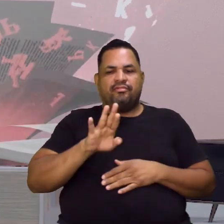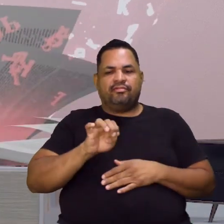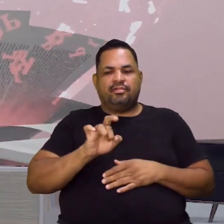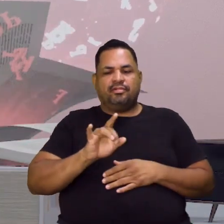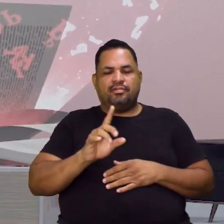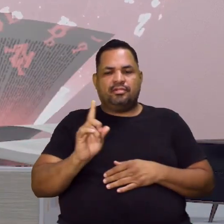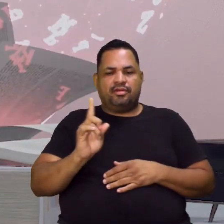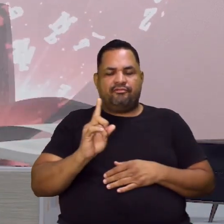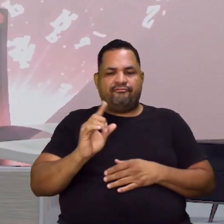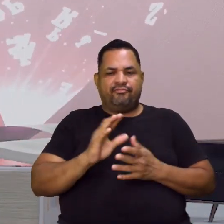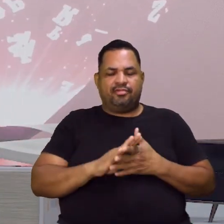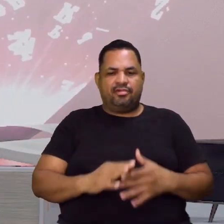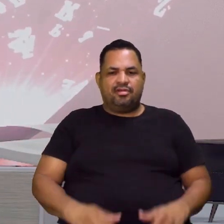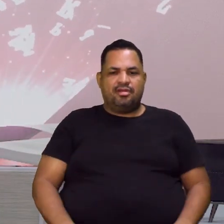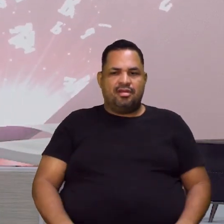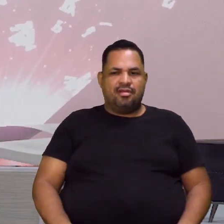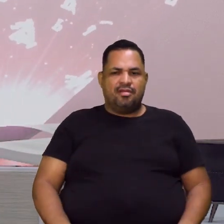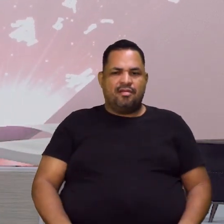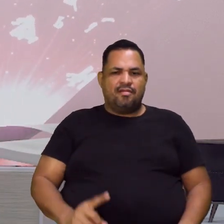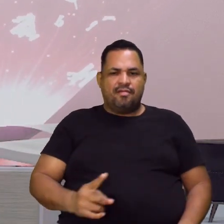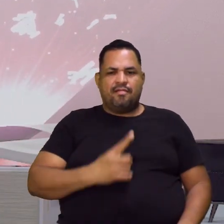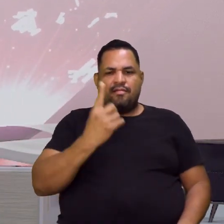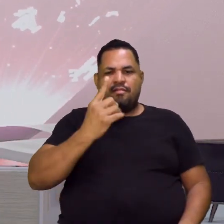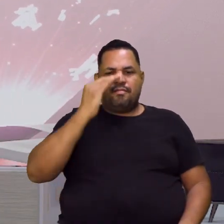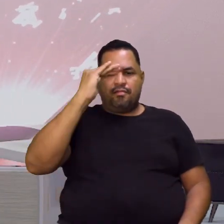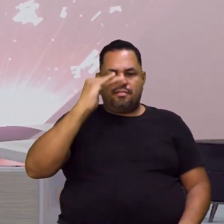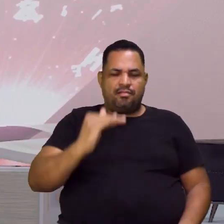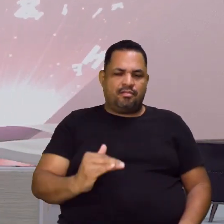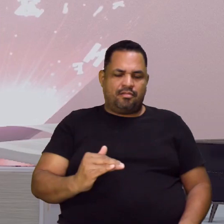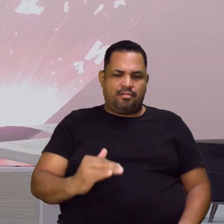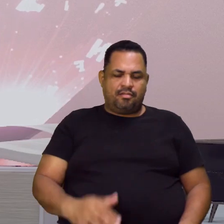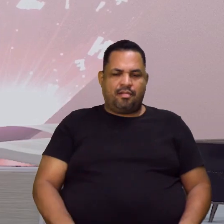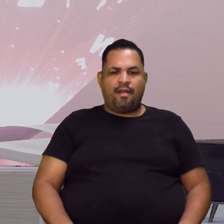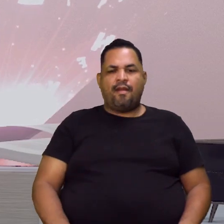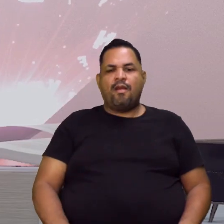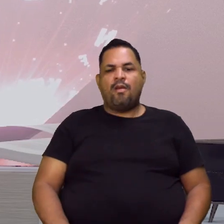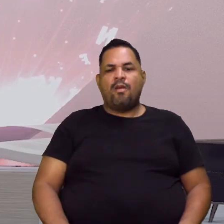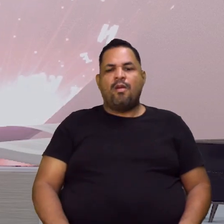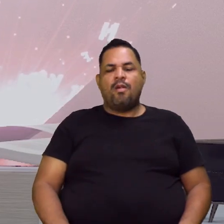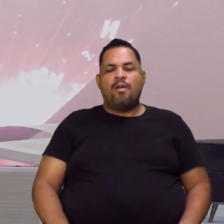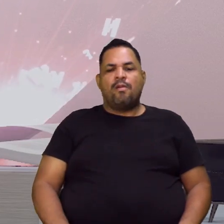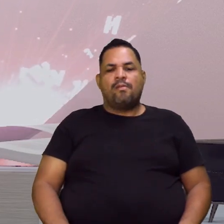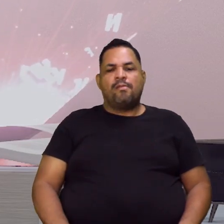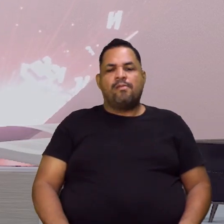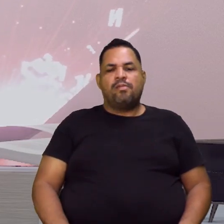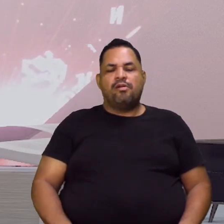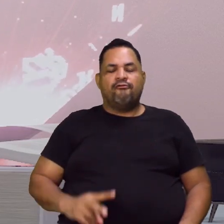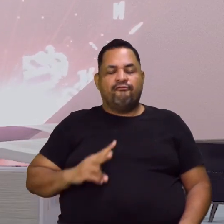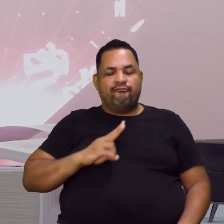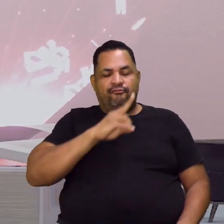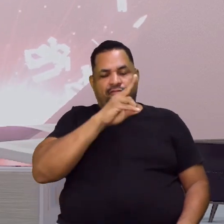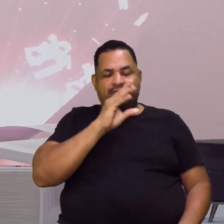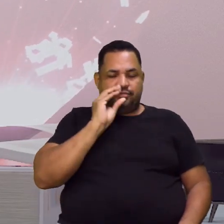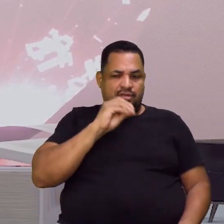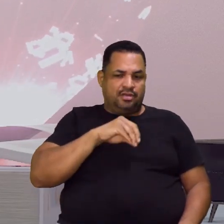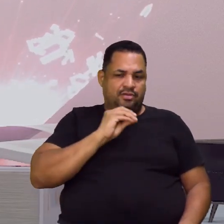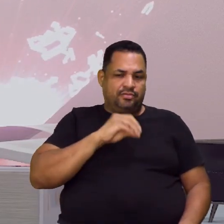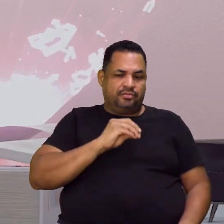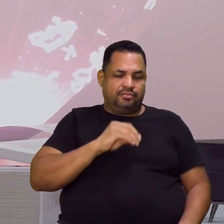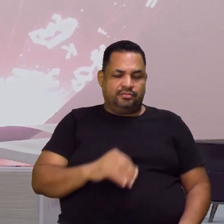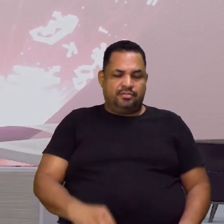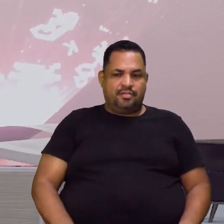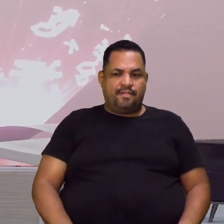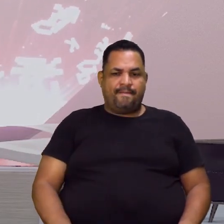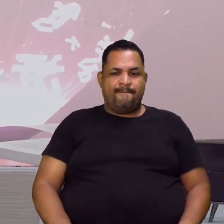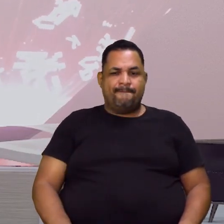Assim, fica fácil. Alto, baixo. Forte, fraco.